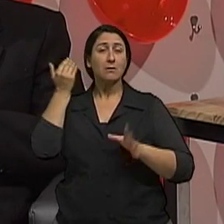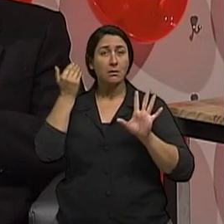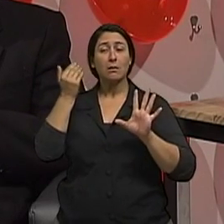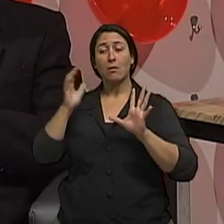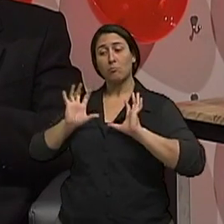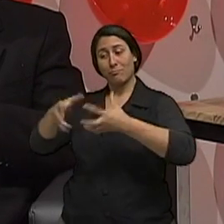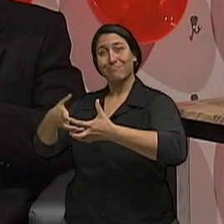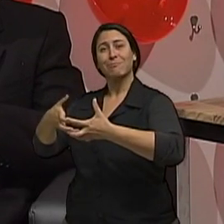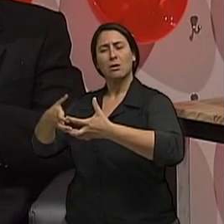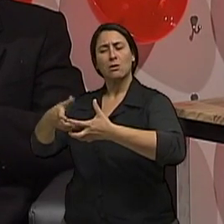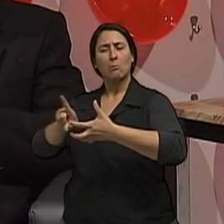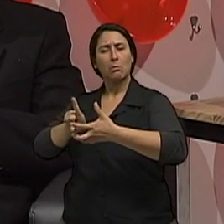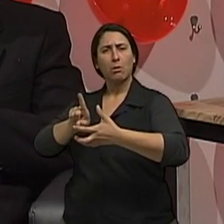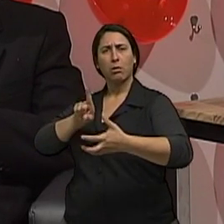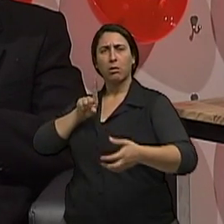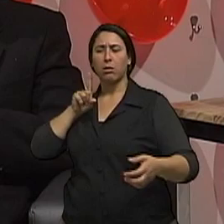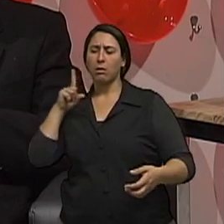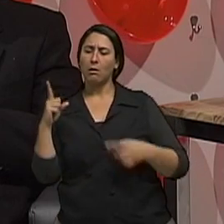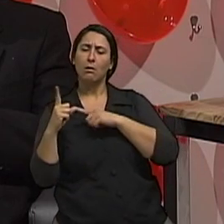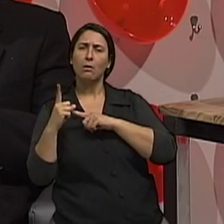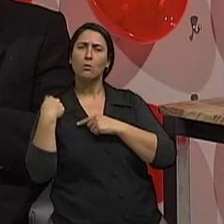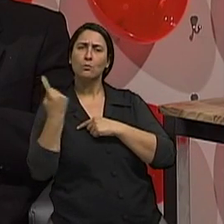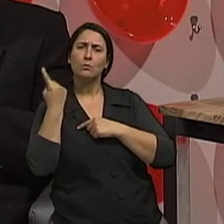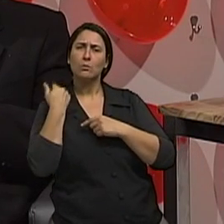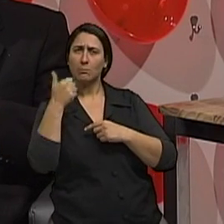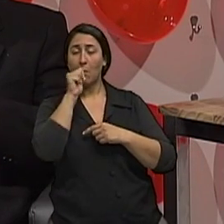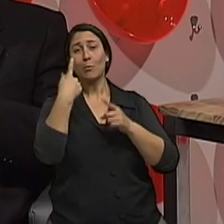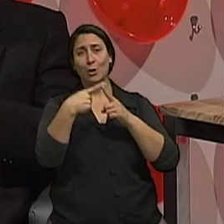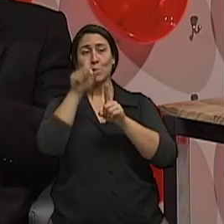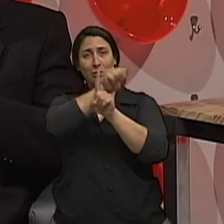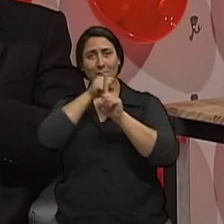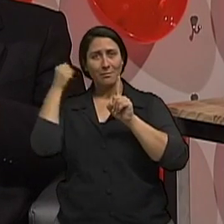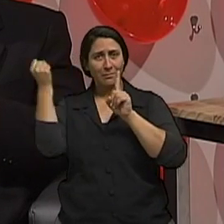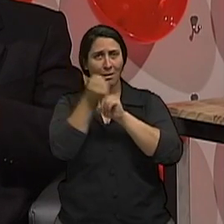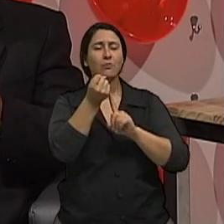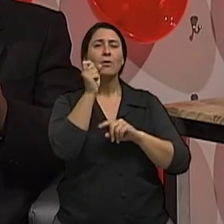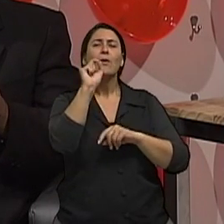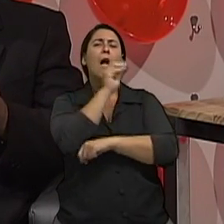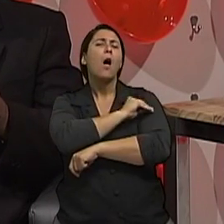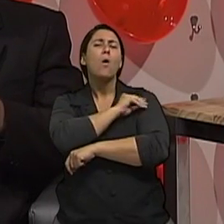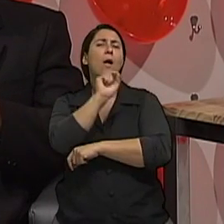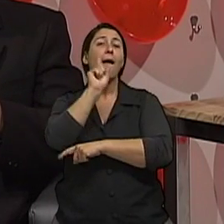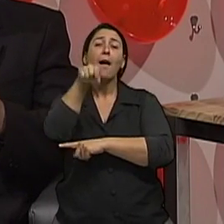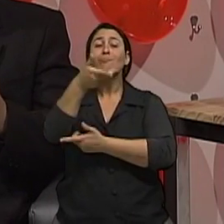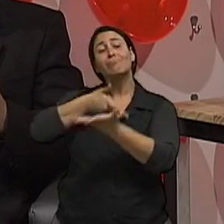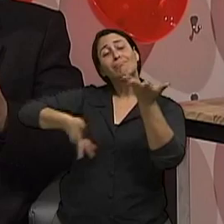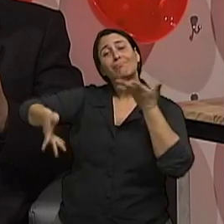o álcool tem uma função social, né, na sociedade humana, né. Então, beber,